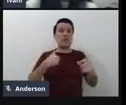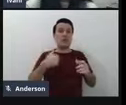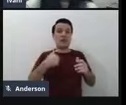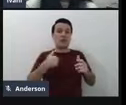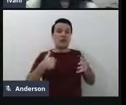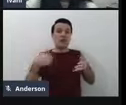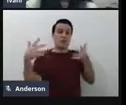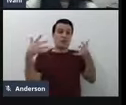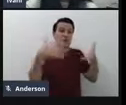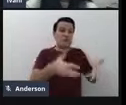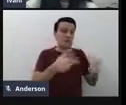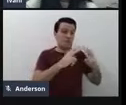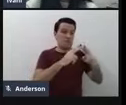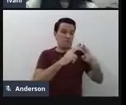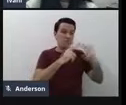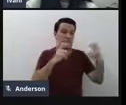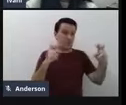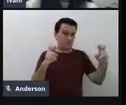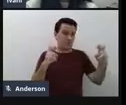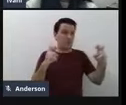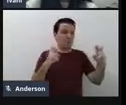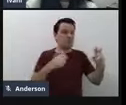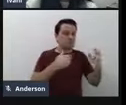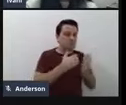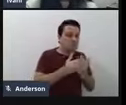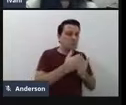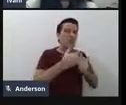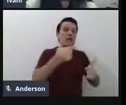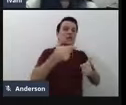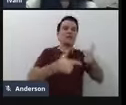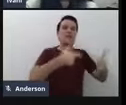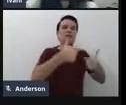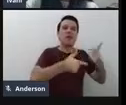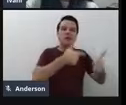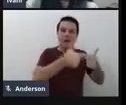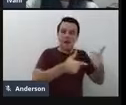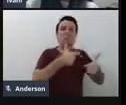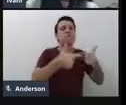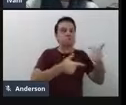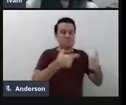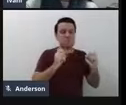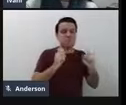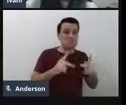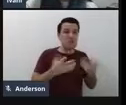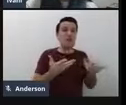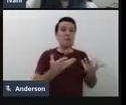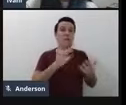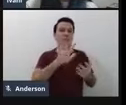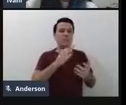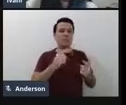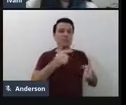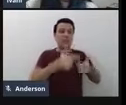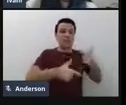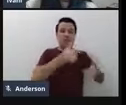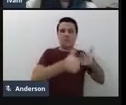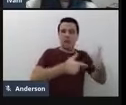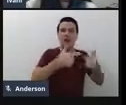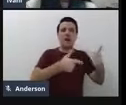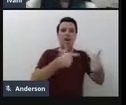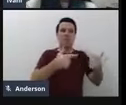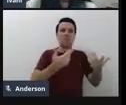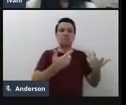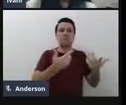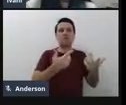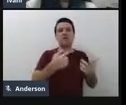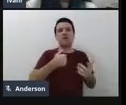aqui, logo na sequência eu fui trabalhar e, por conta desse trabalho que eu exercia, eu